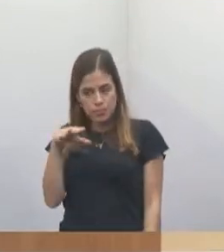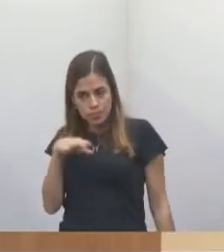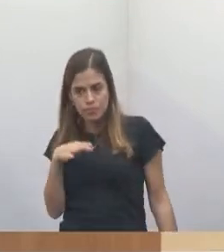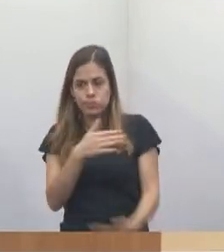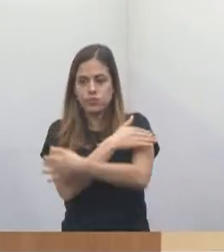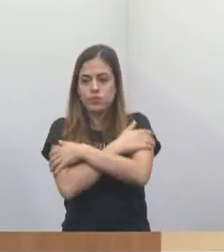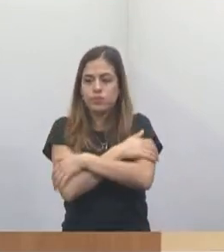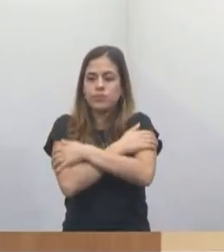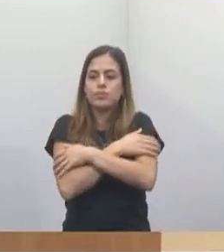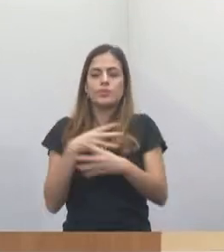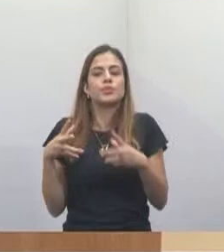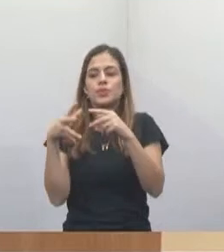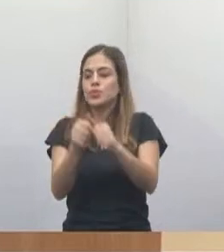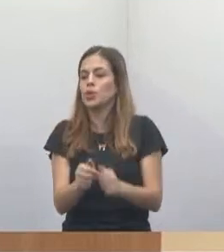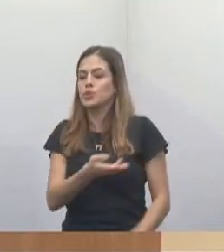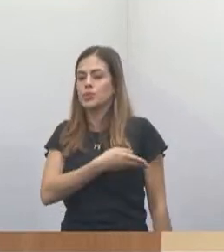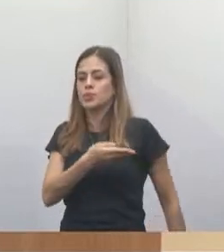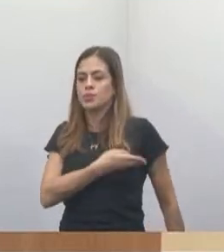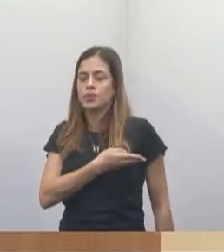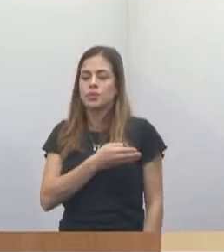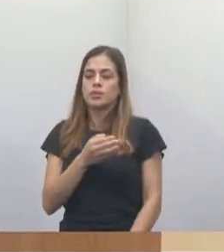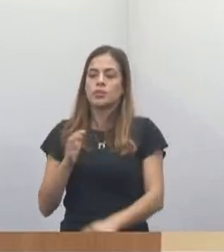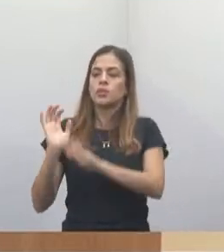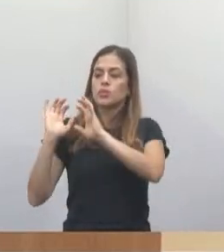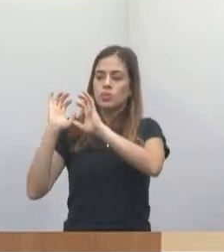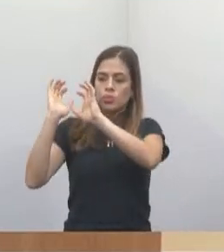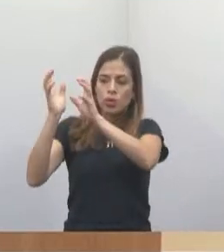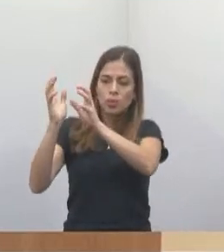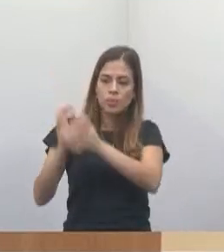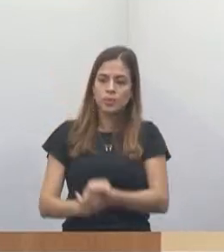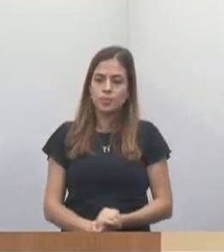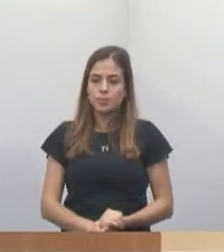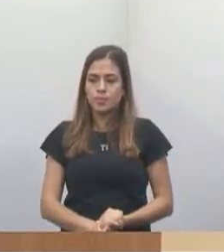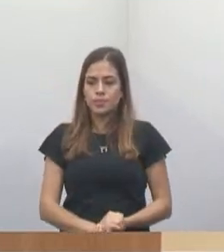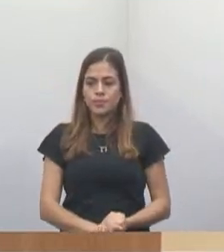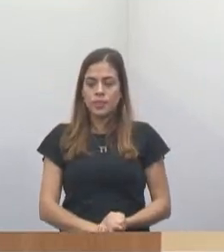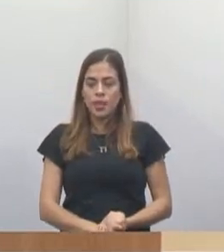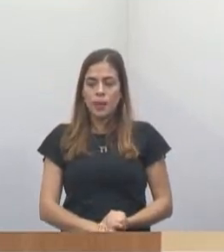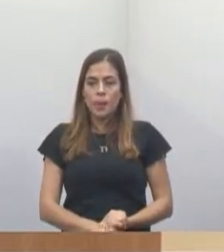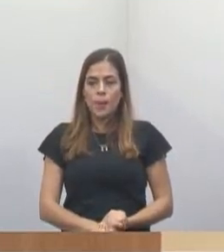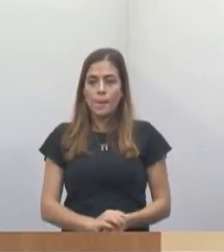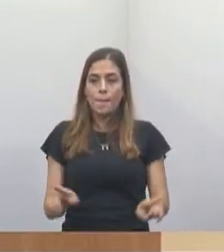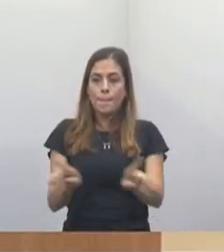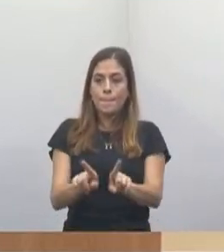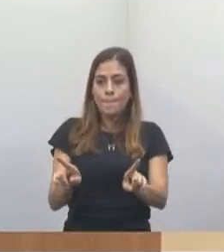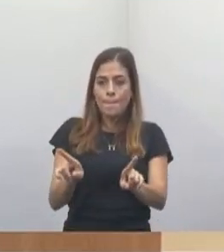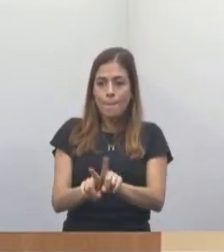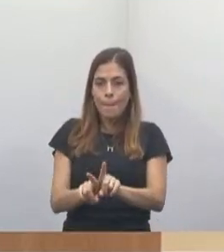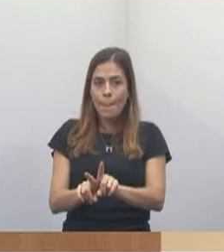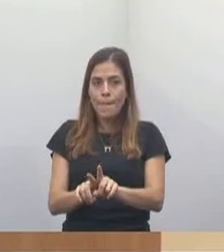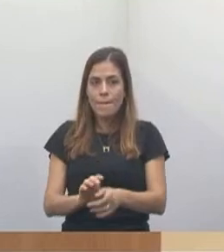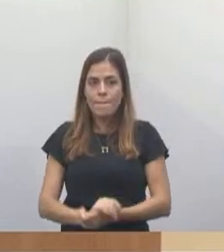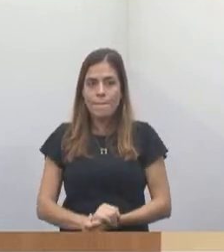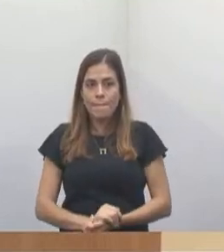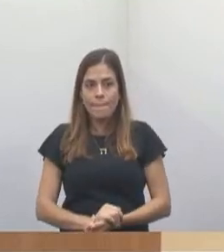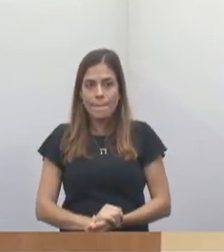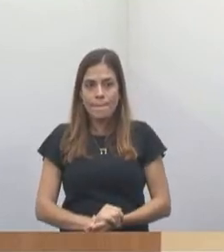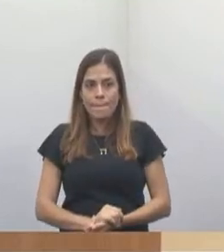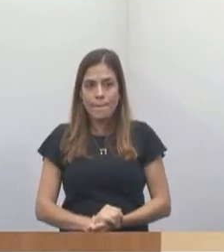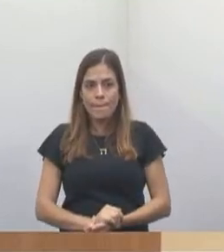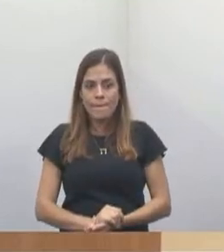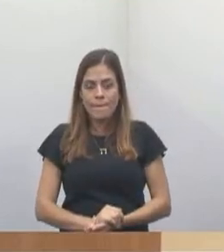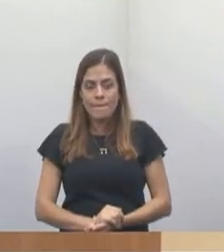abraço aqui para todos os amigos ali do handball. Também eu quero dizer